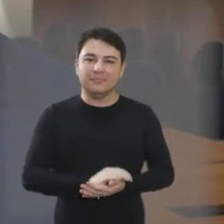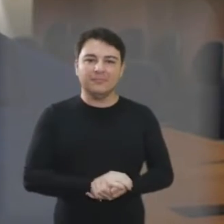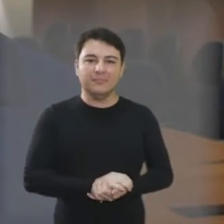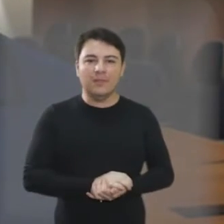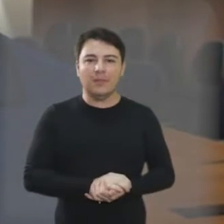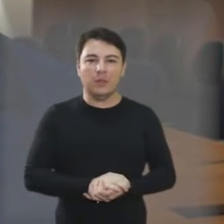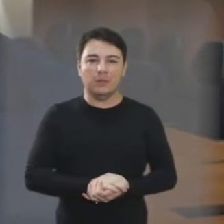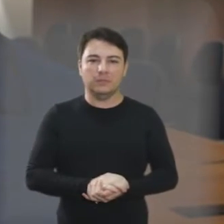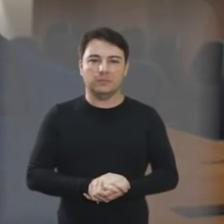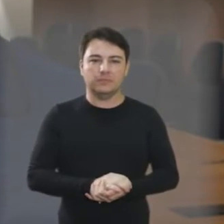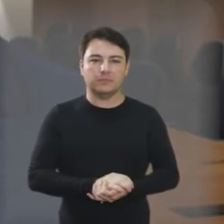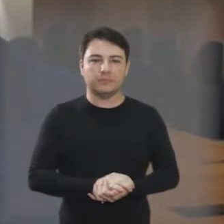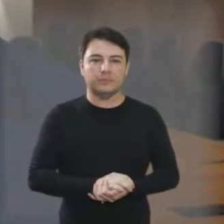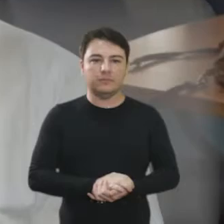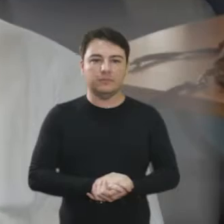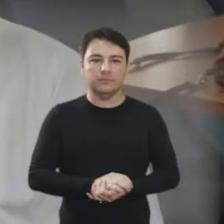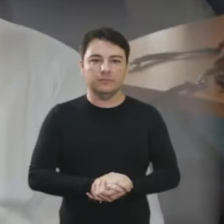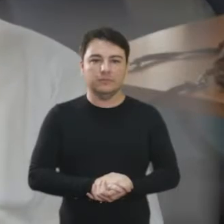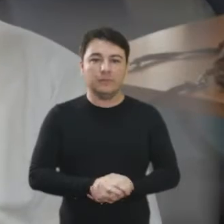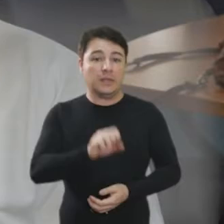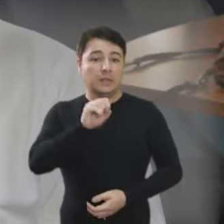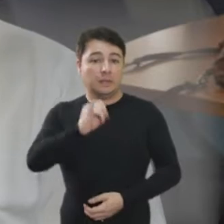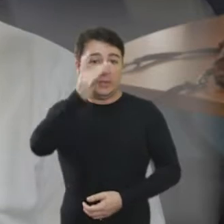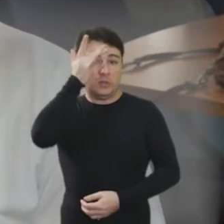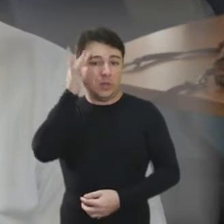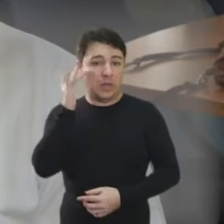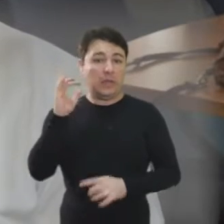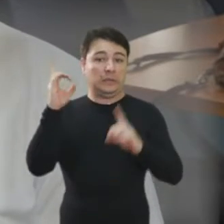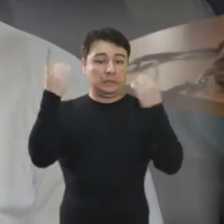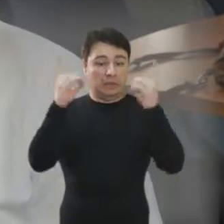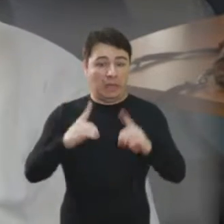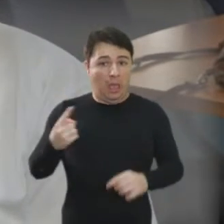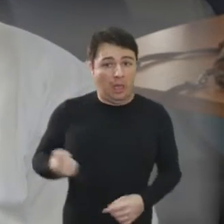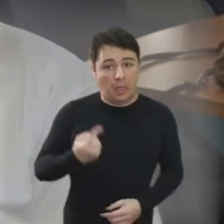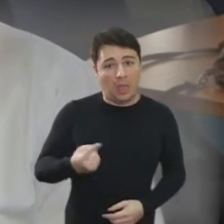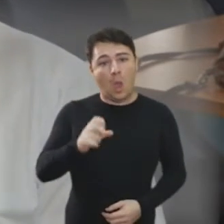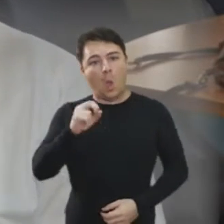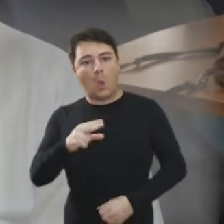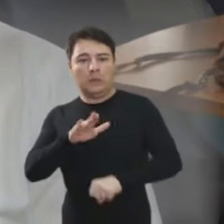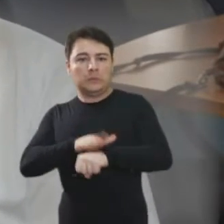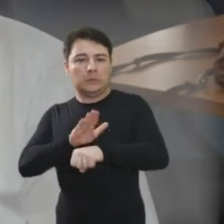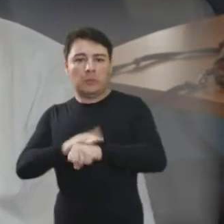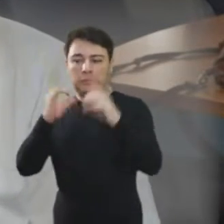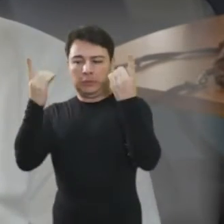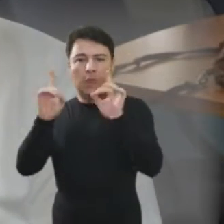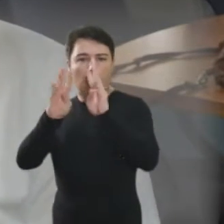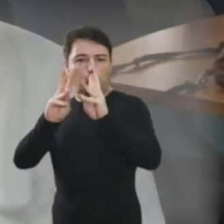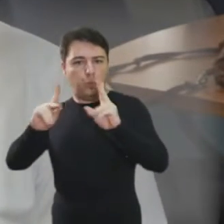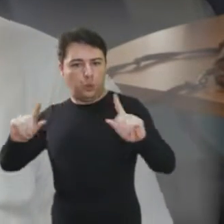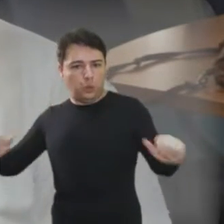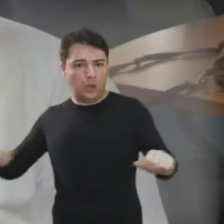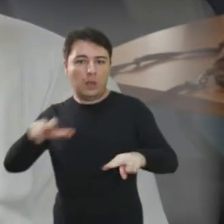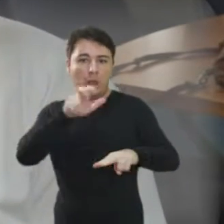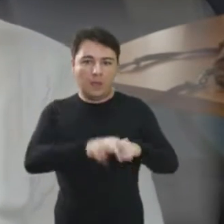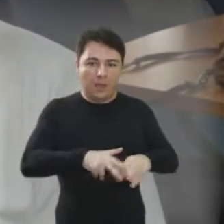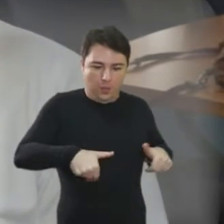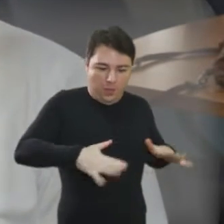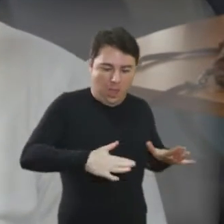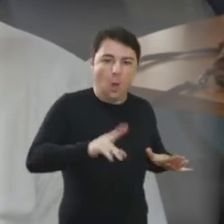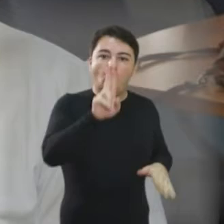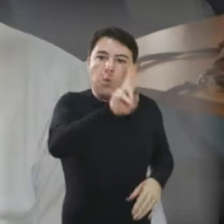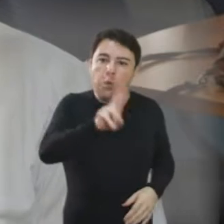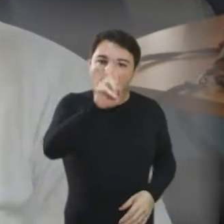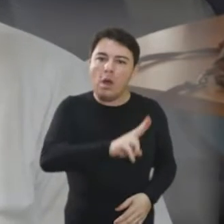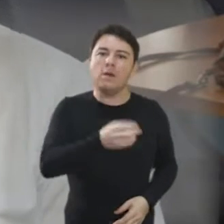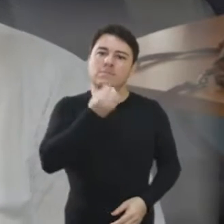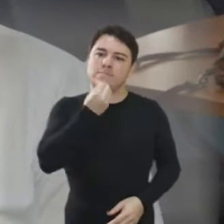pessoas que têm deficiência física. Faz a diferença para a pessoa com deficiência, seja ela permanente, seja ela provisória, ou somente por